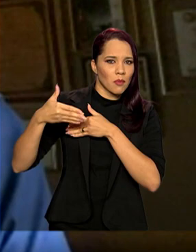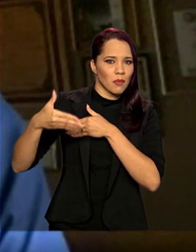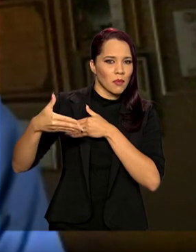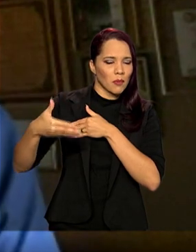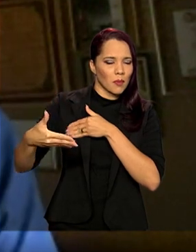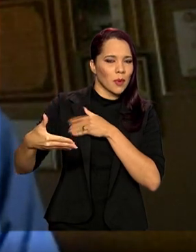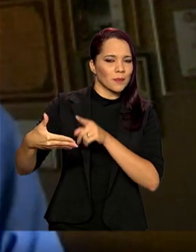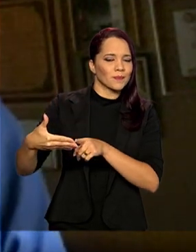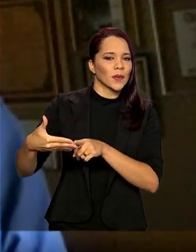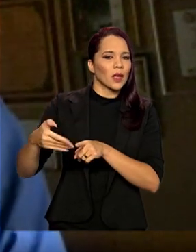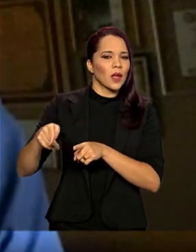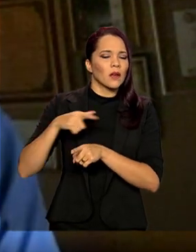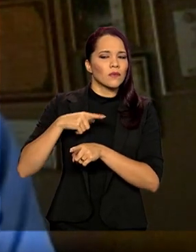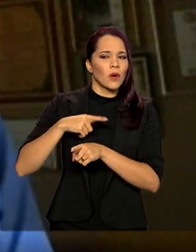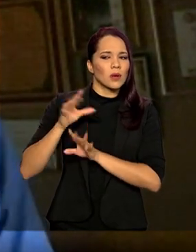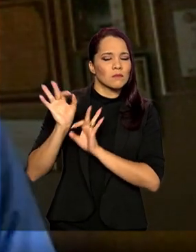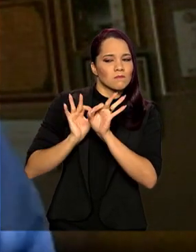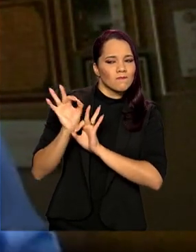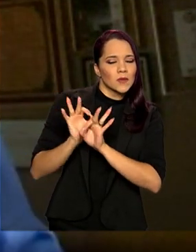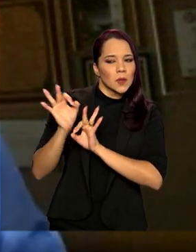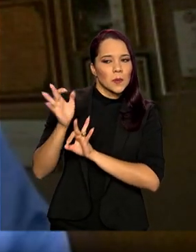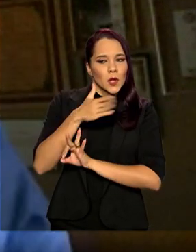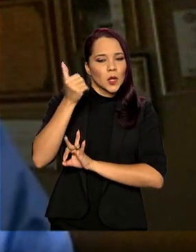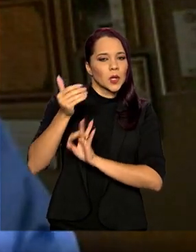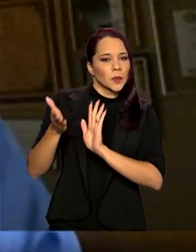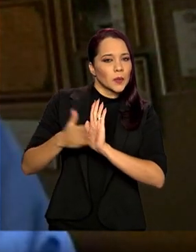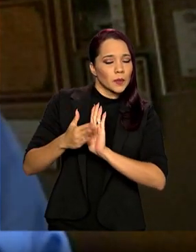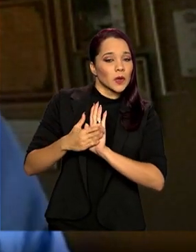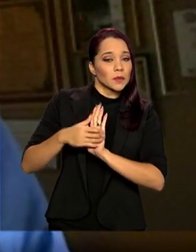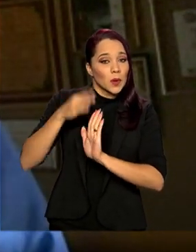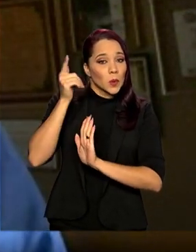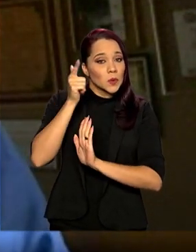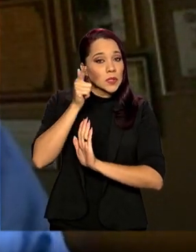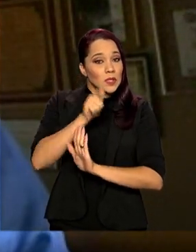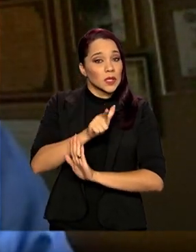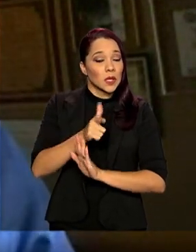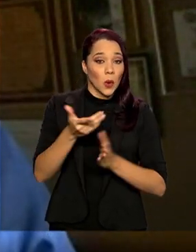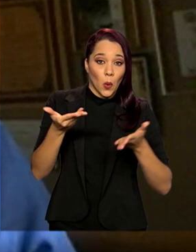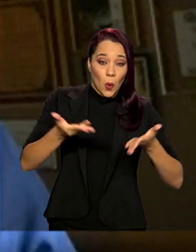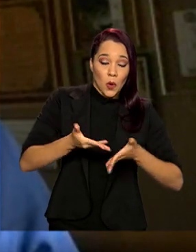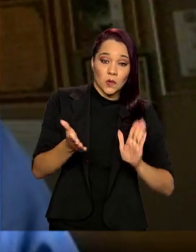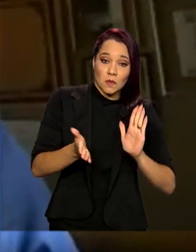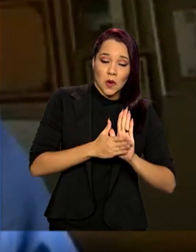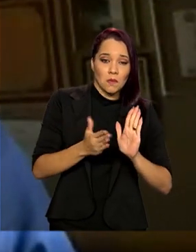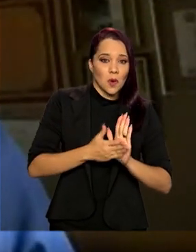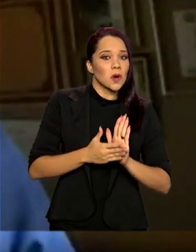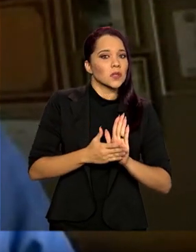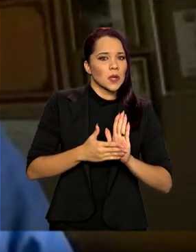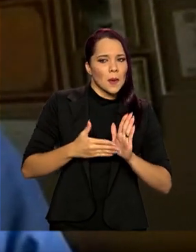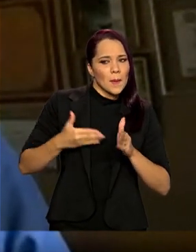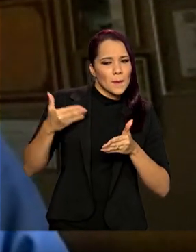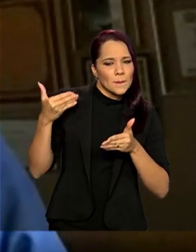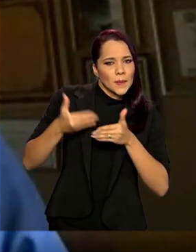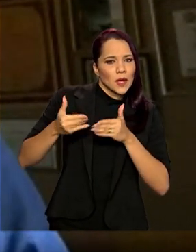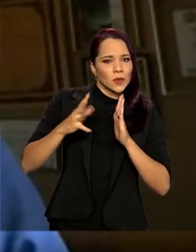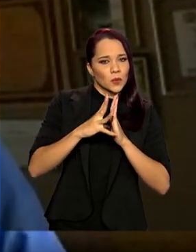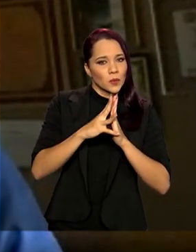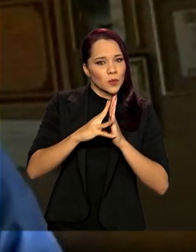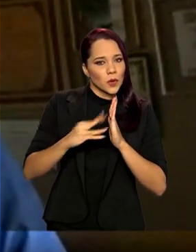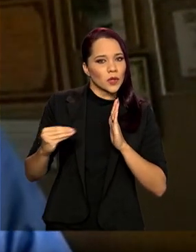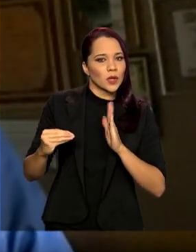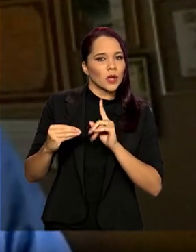aperfeiçoando a proposta para chegar hoje numa proposta muito próxima do modelo